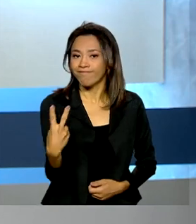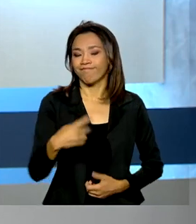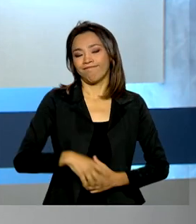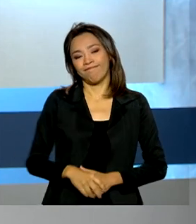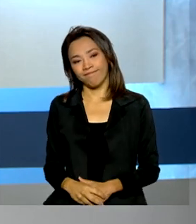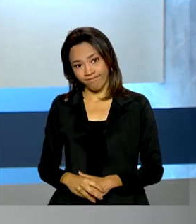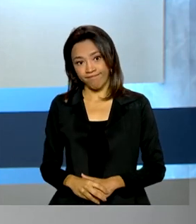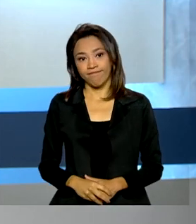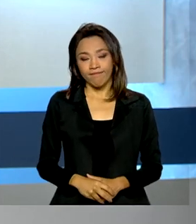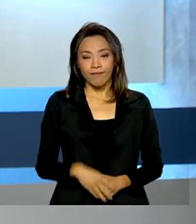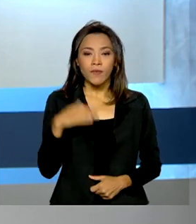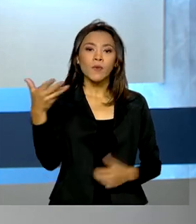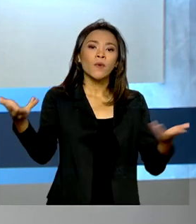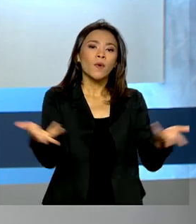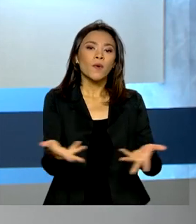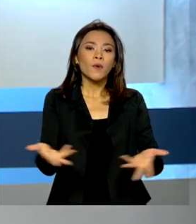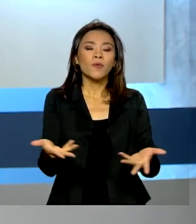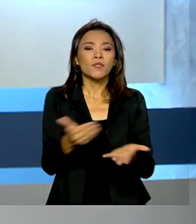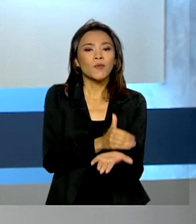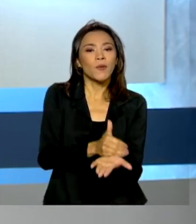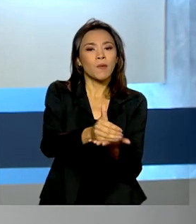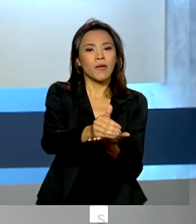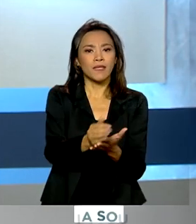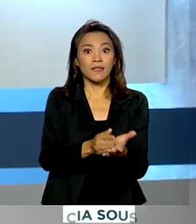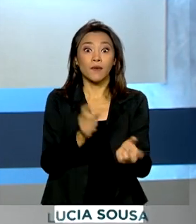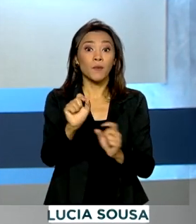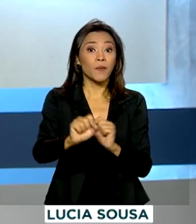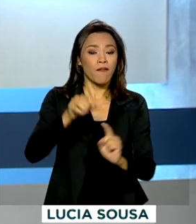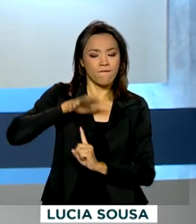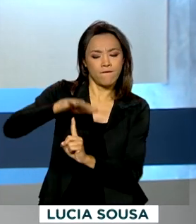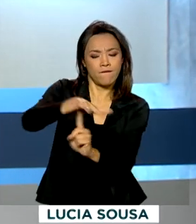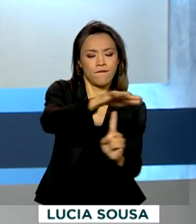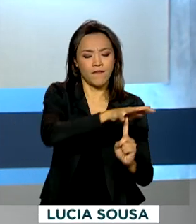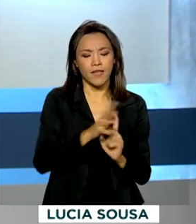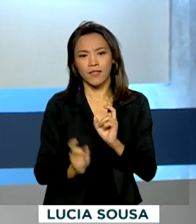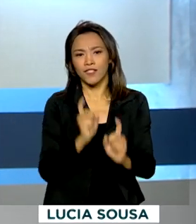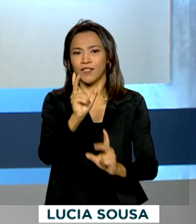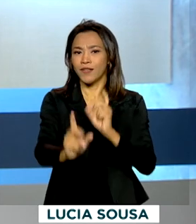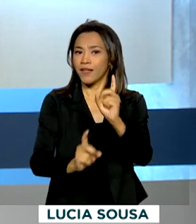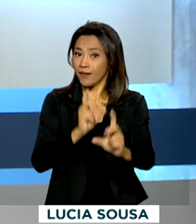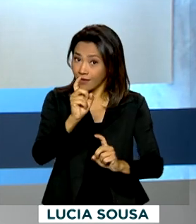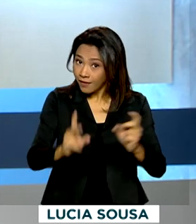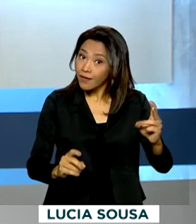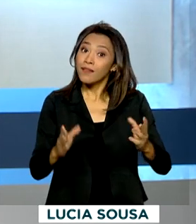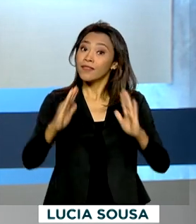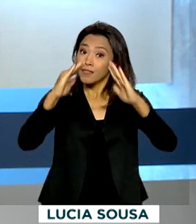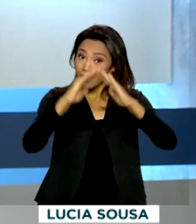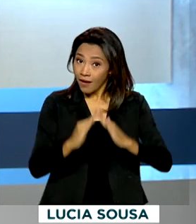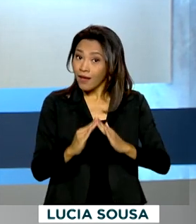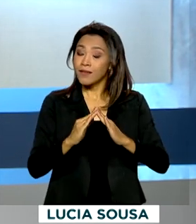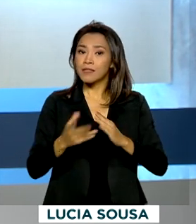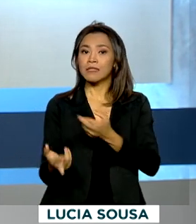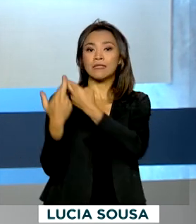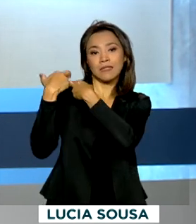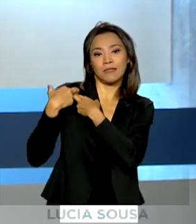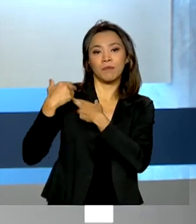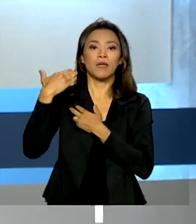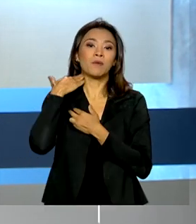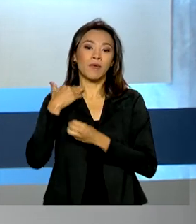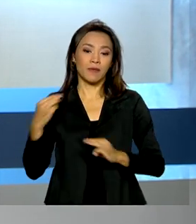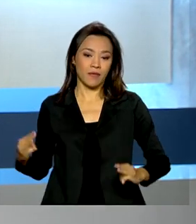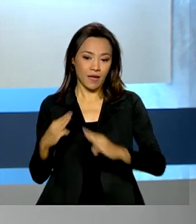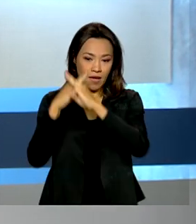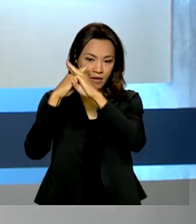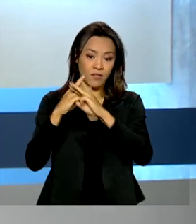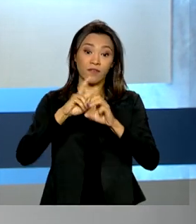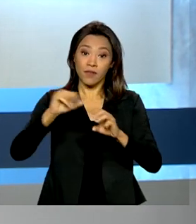Começa hoje o primeiro feirão digital da Casa Própria, realizado pela Caixa. Serão ofertados 180 mil imóveis